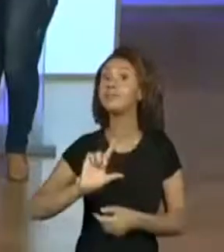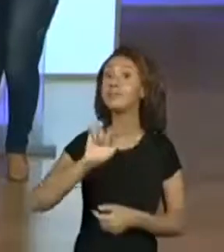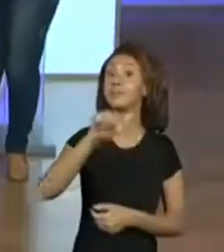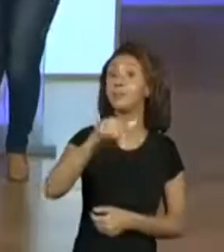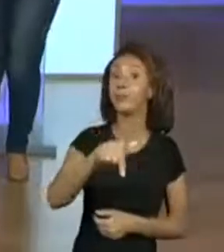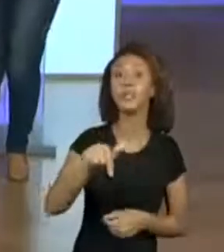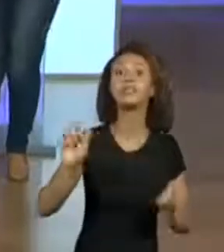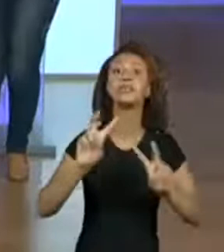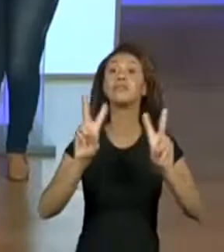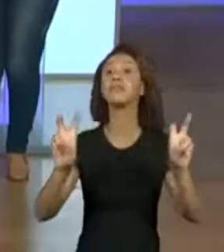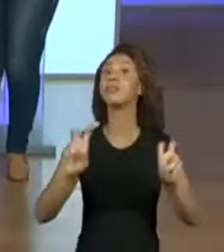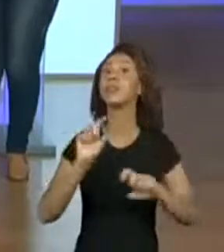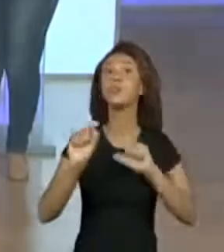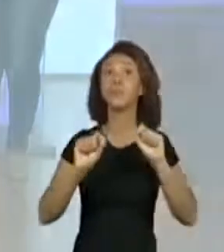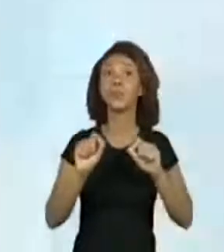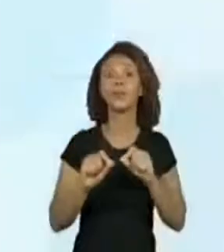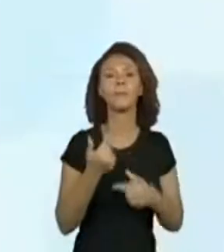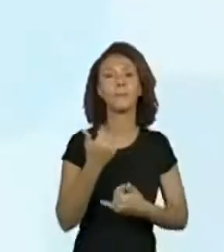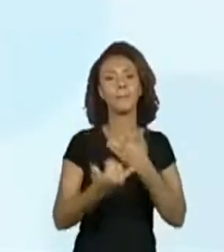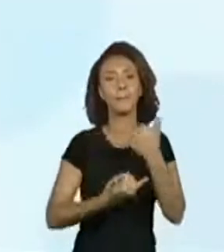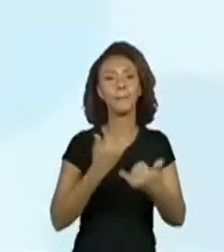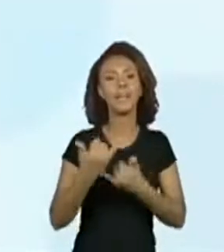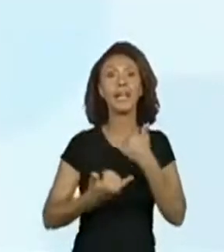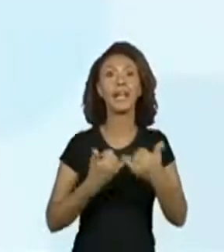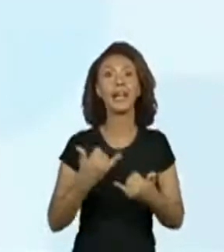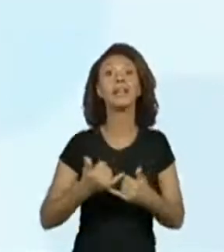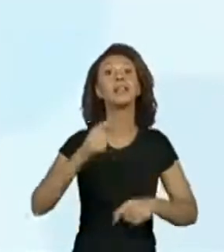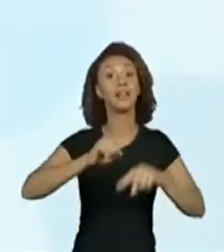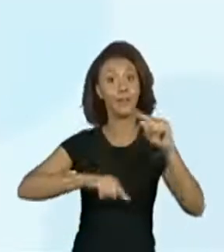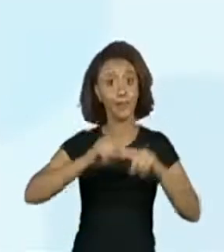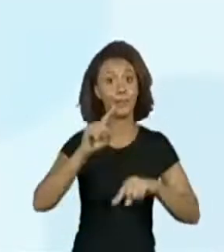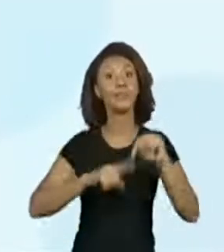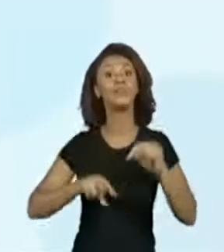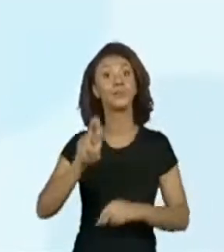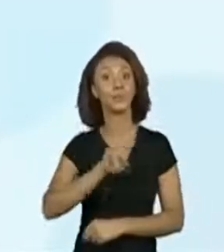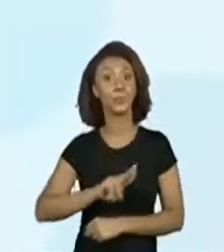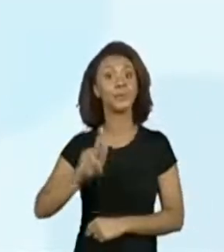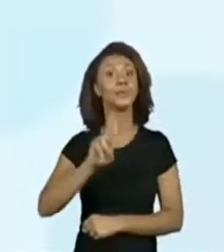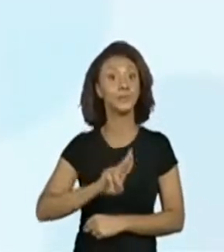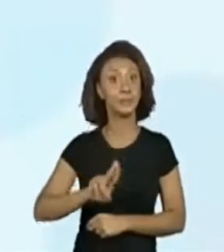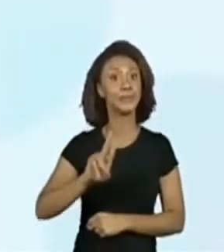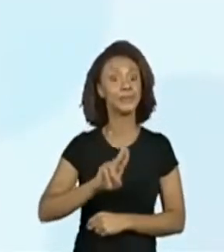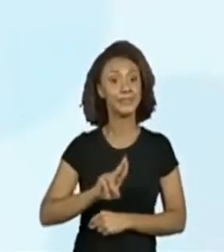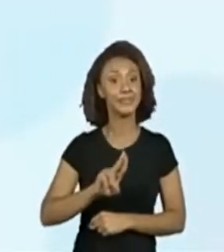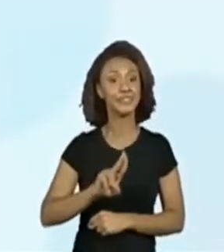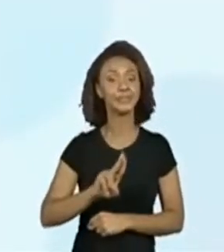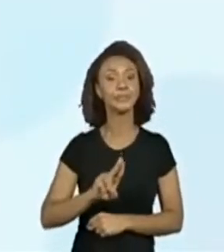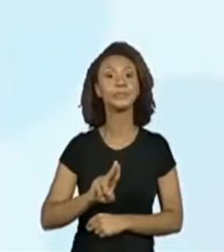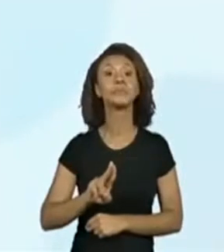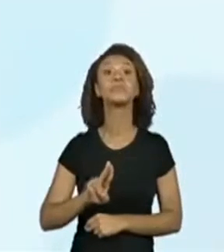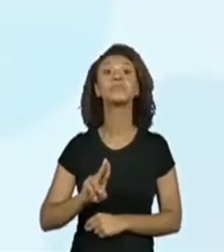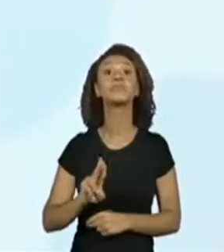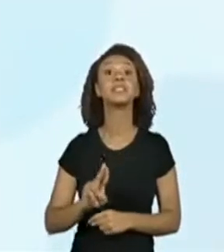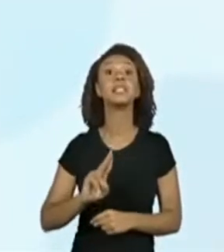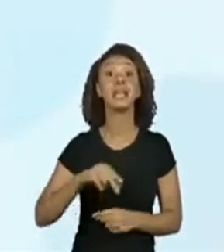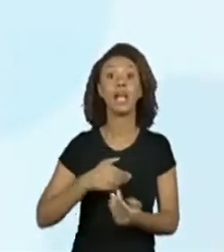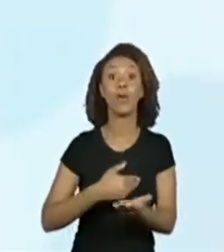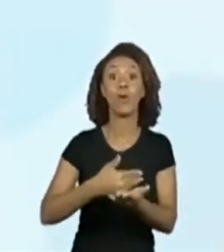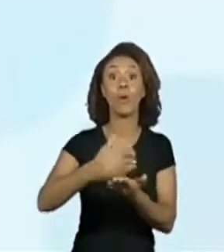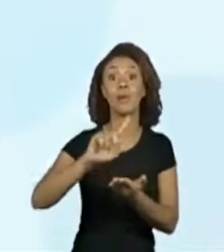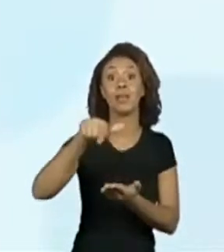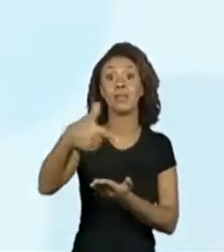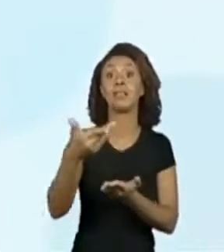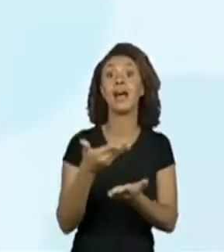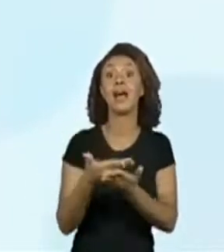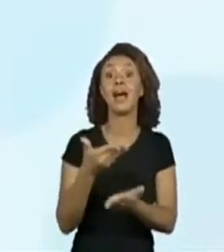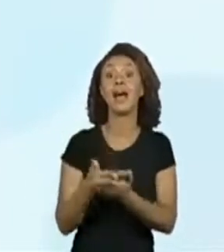A gente vai falar de uma outra brincadeira que faz uso de objetos pra brincar. E a gente vai começar a próxima aula com a